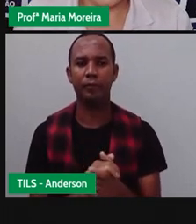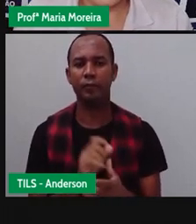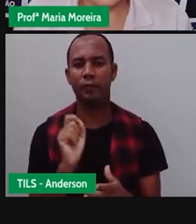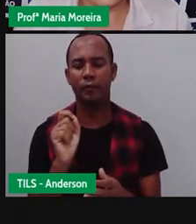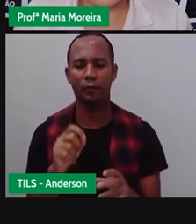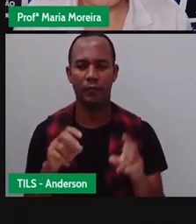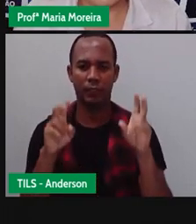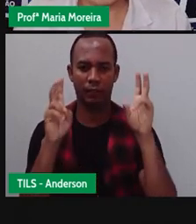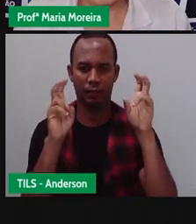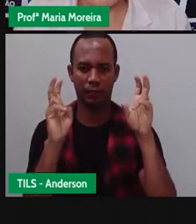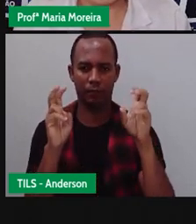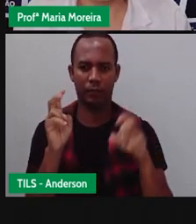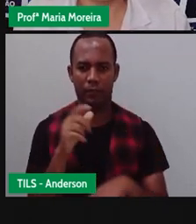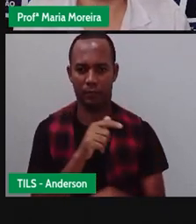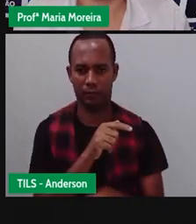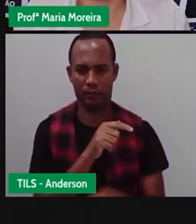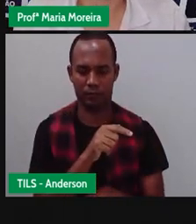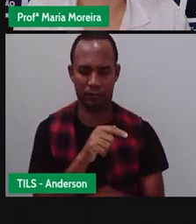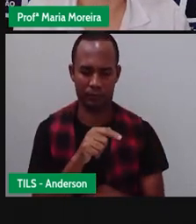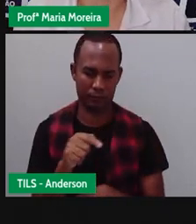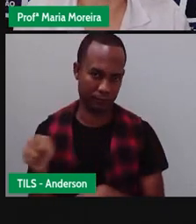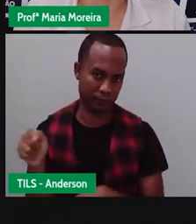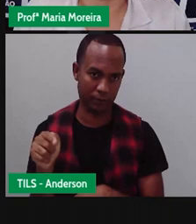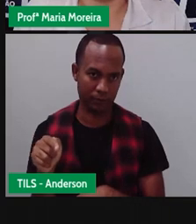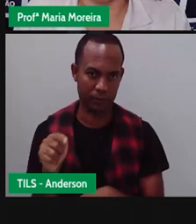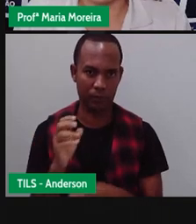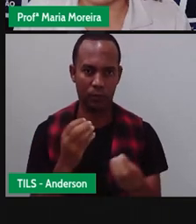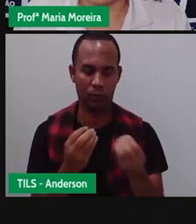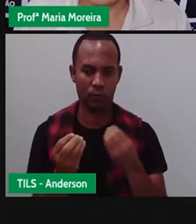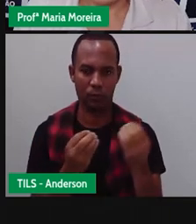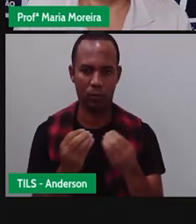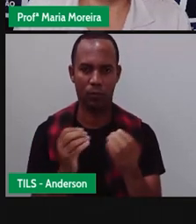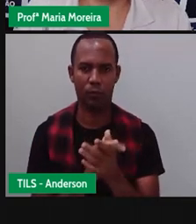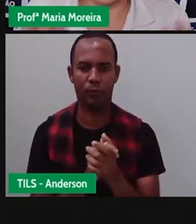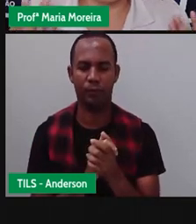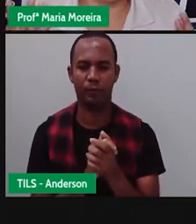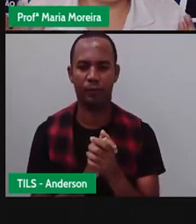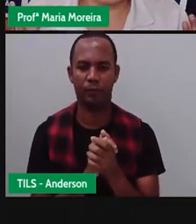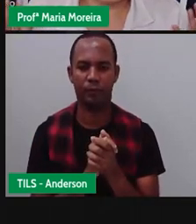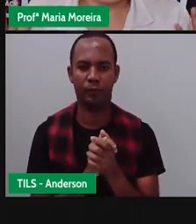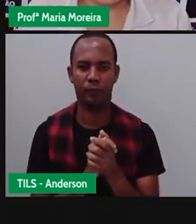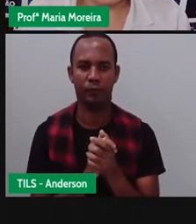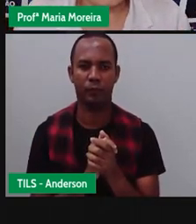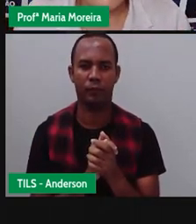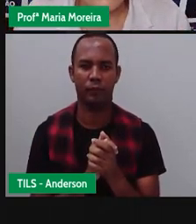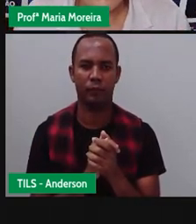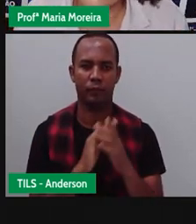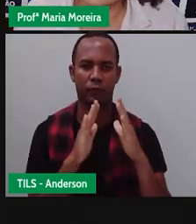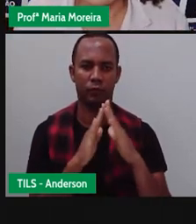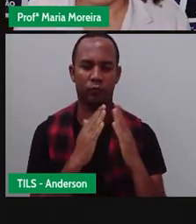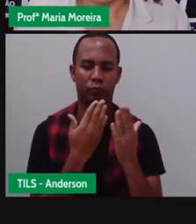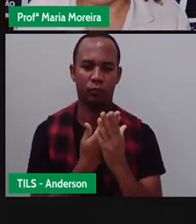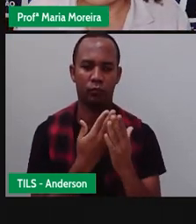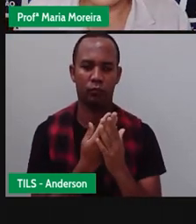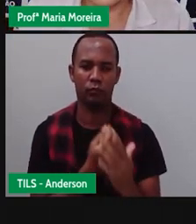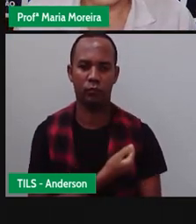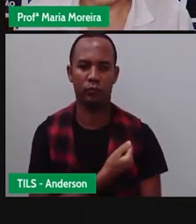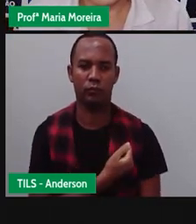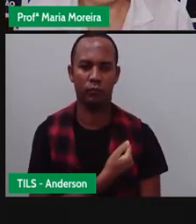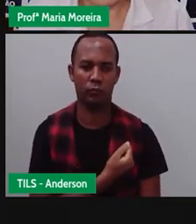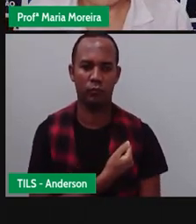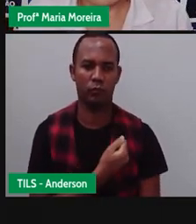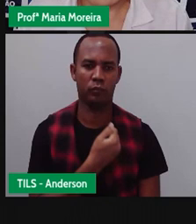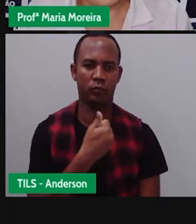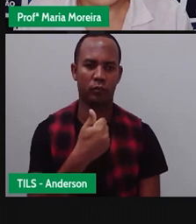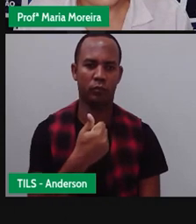nossa temática da semana, os meios de locomoção. Nossa aula de número 122, hoje, né?